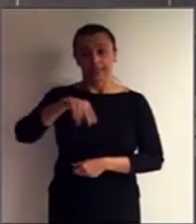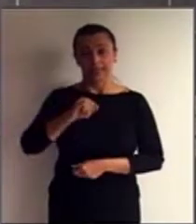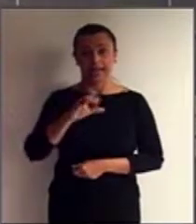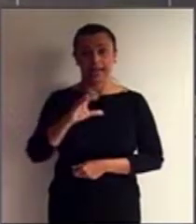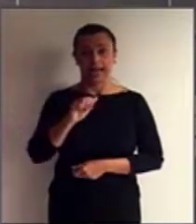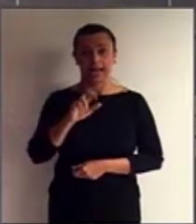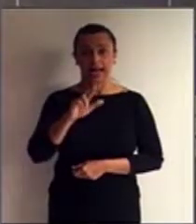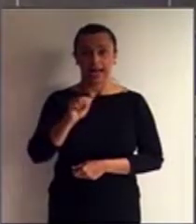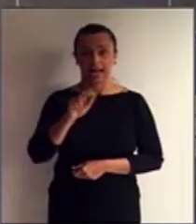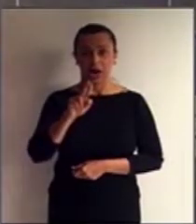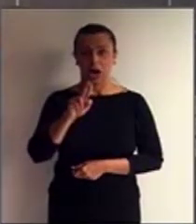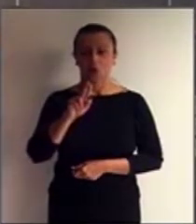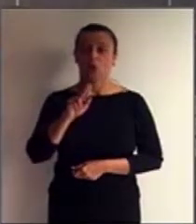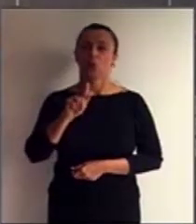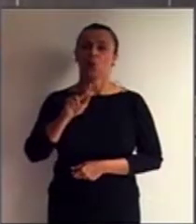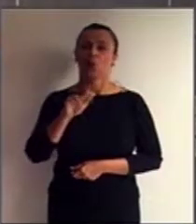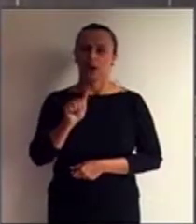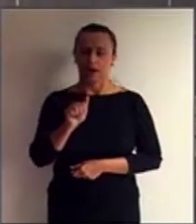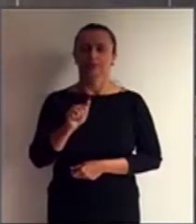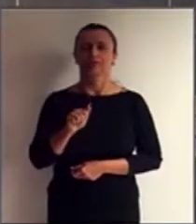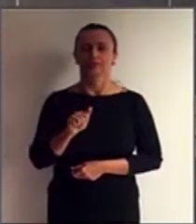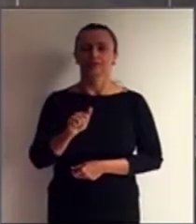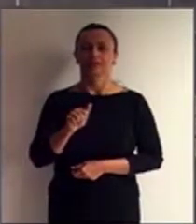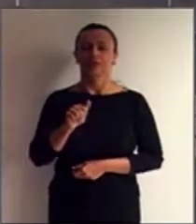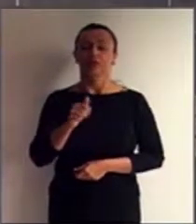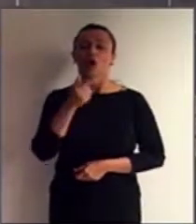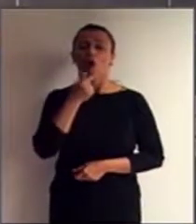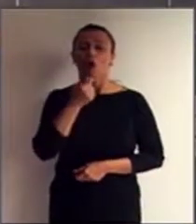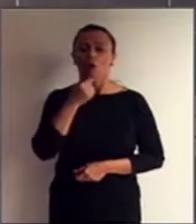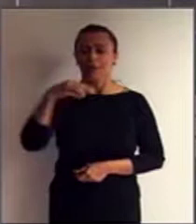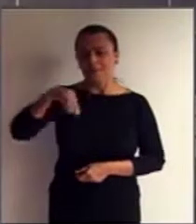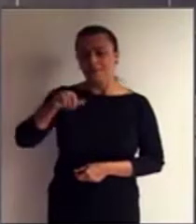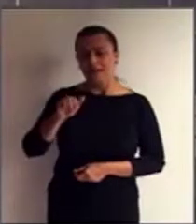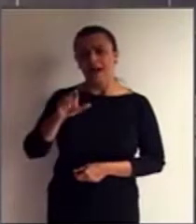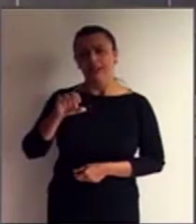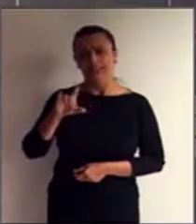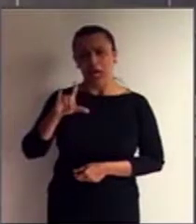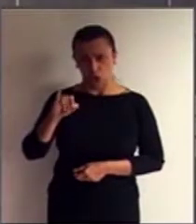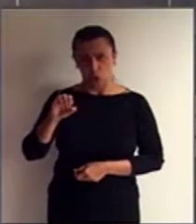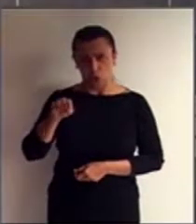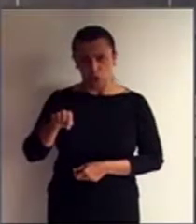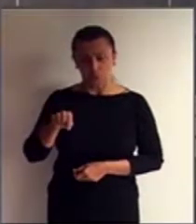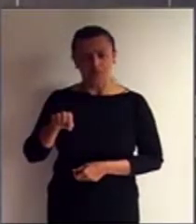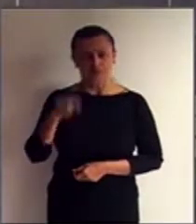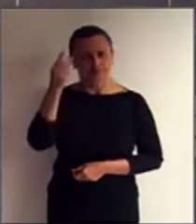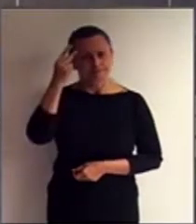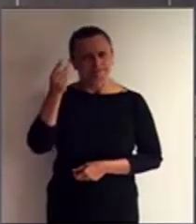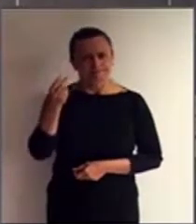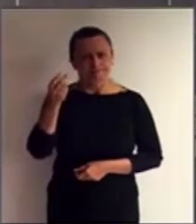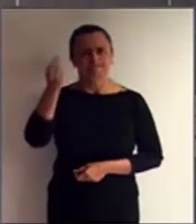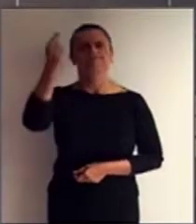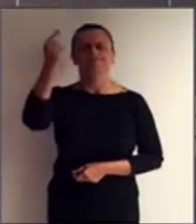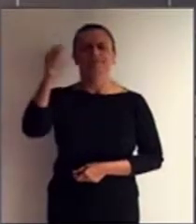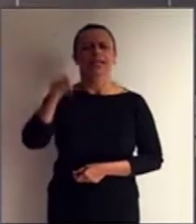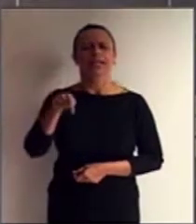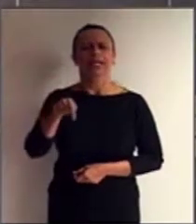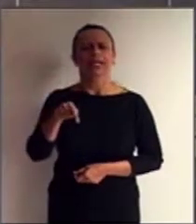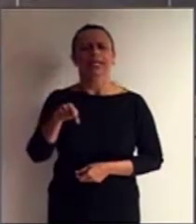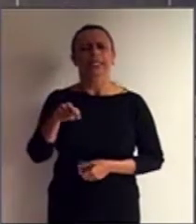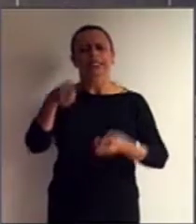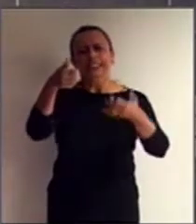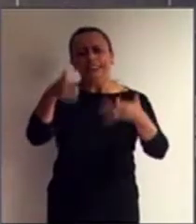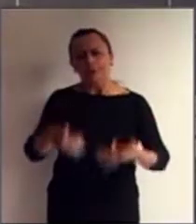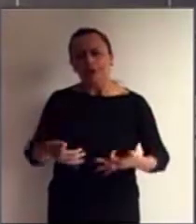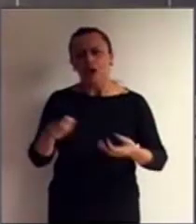Marcelo Medeiros teve uma sacada fundamental. Ele ilustra o conceito de deficiência numa